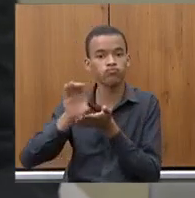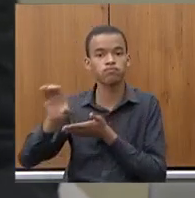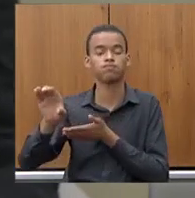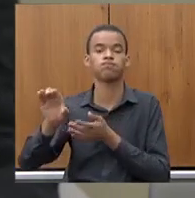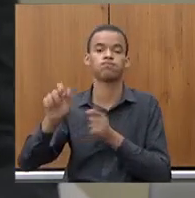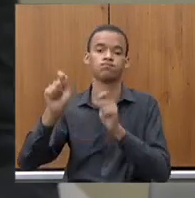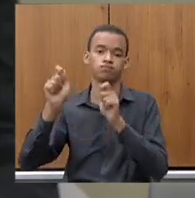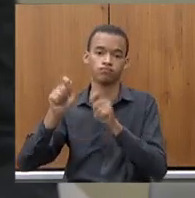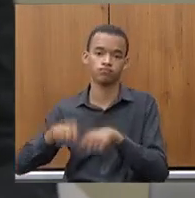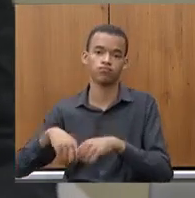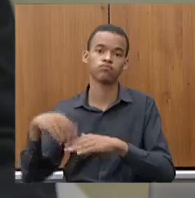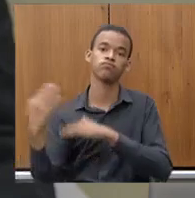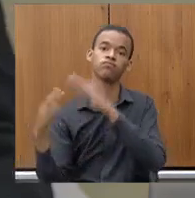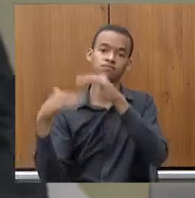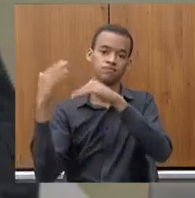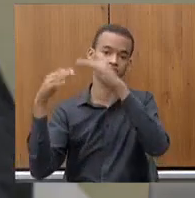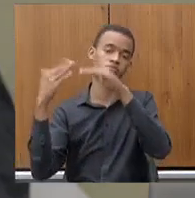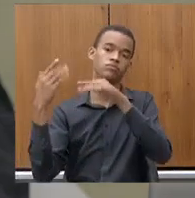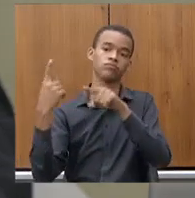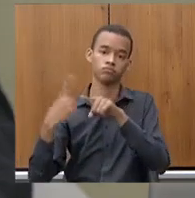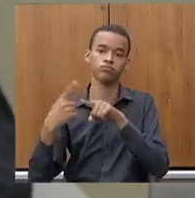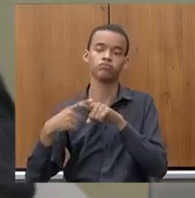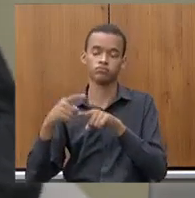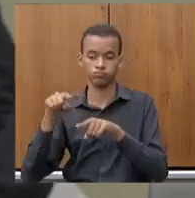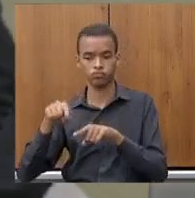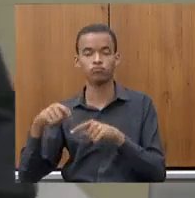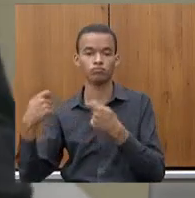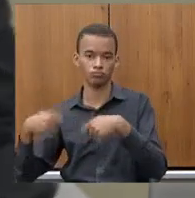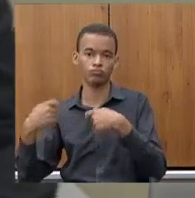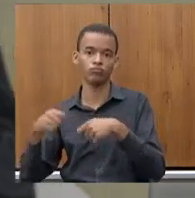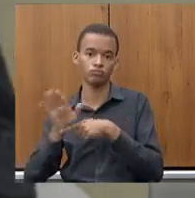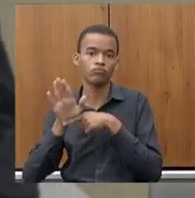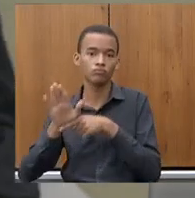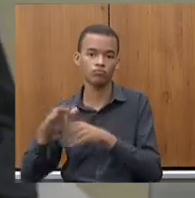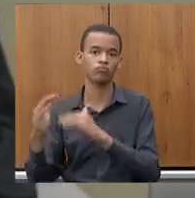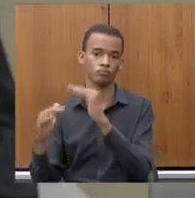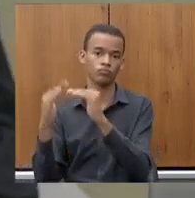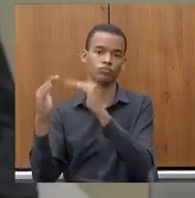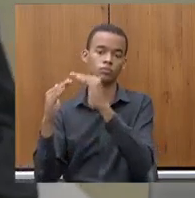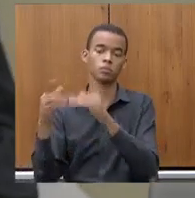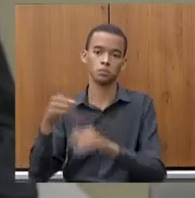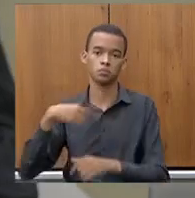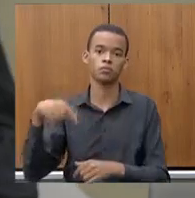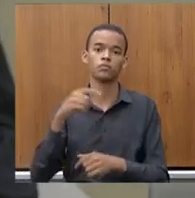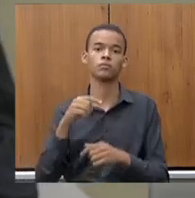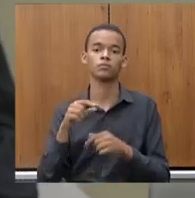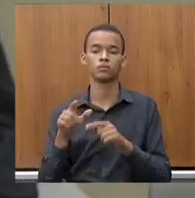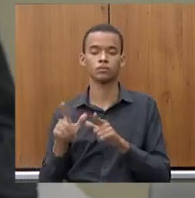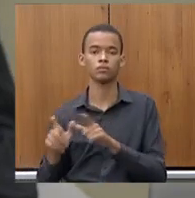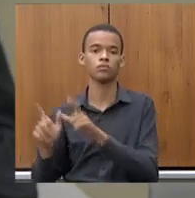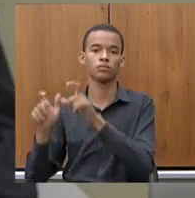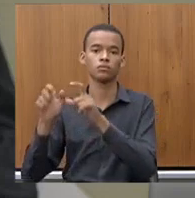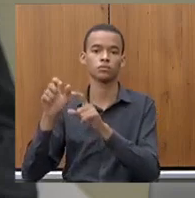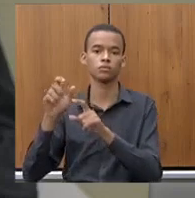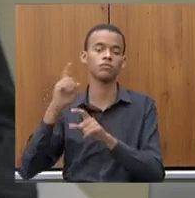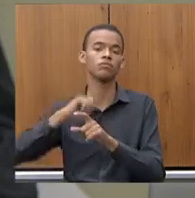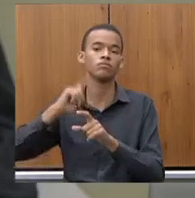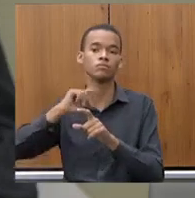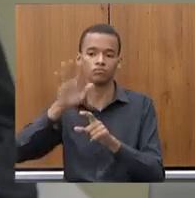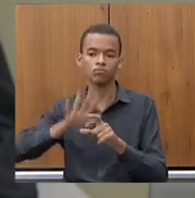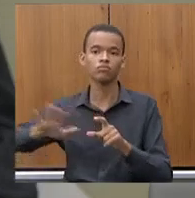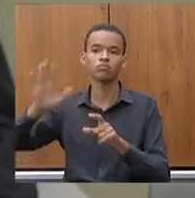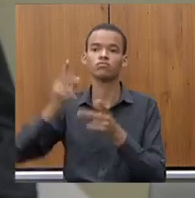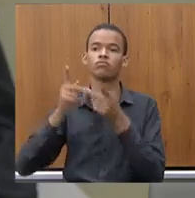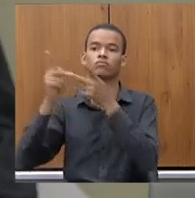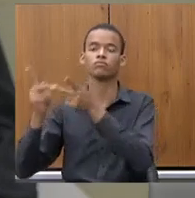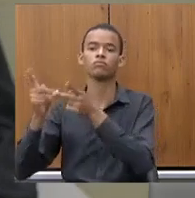maiores porque eles precisam ser feitos a gente que roda o estado e recebe são inúmeras as empresas e às vezes nem